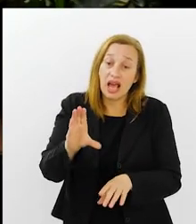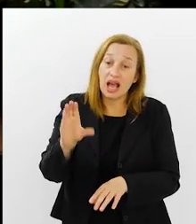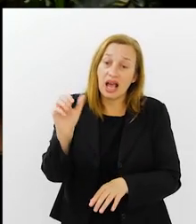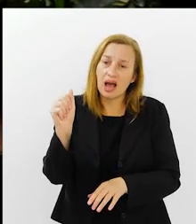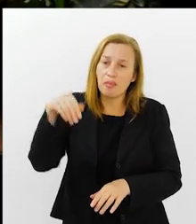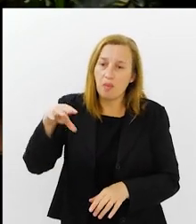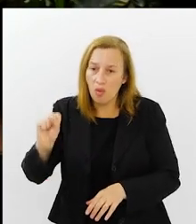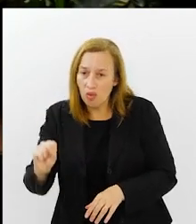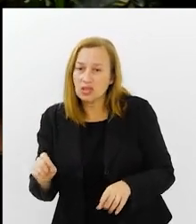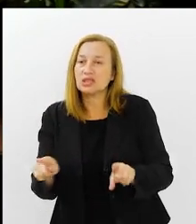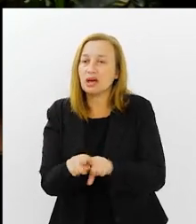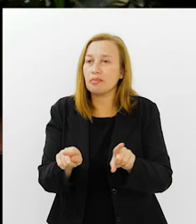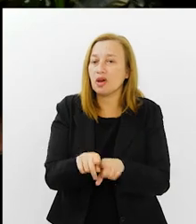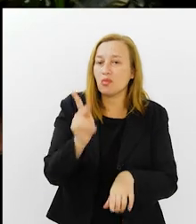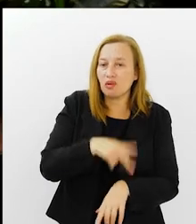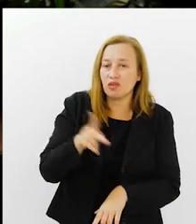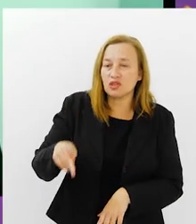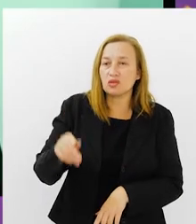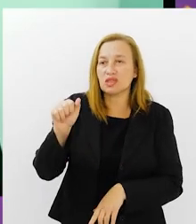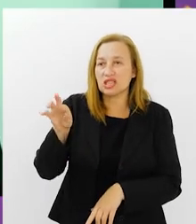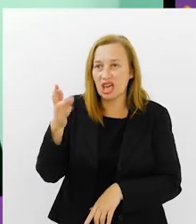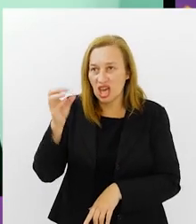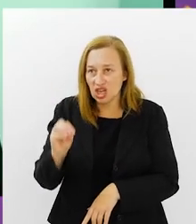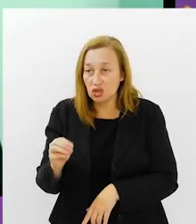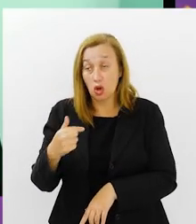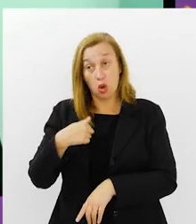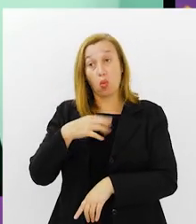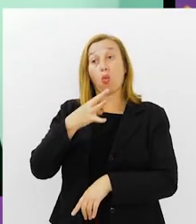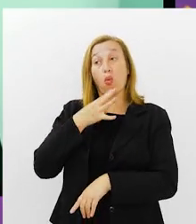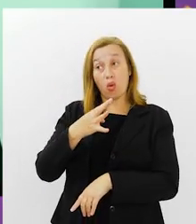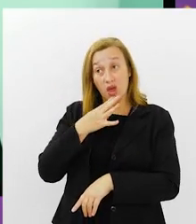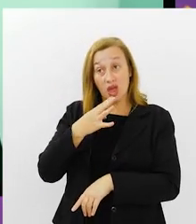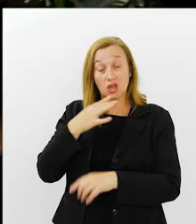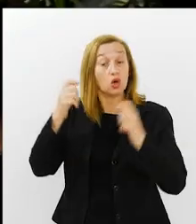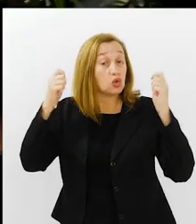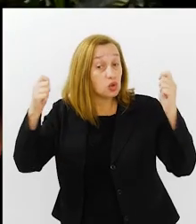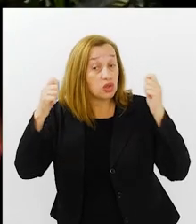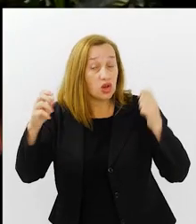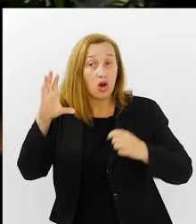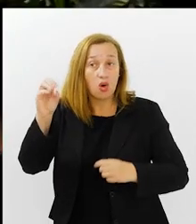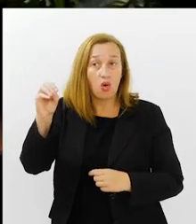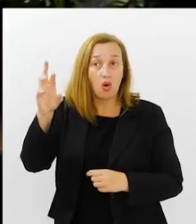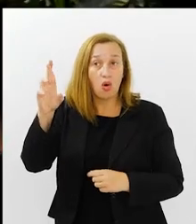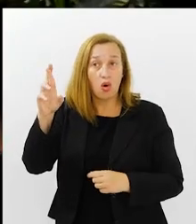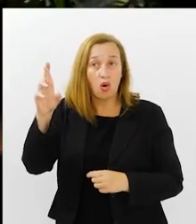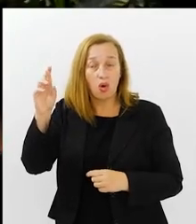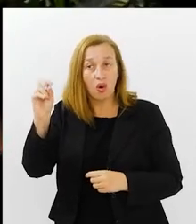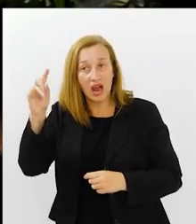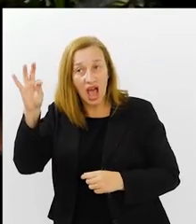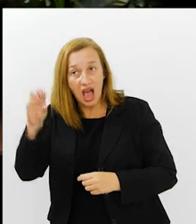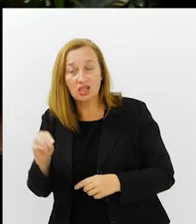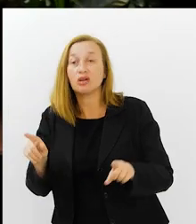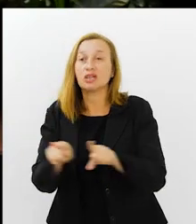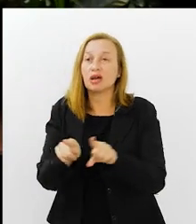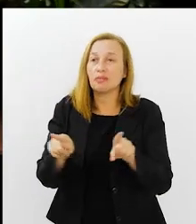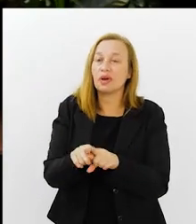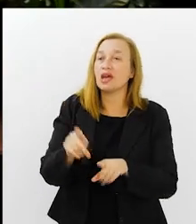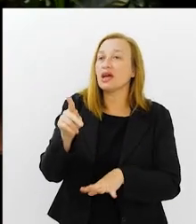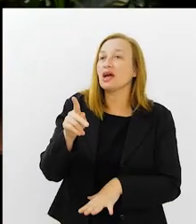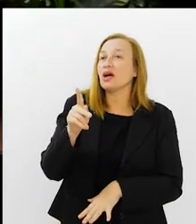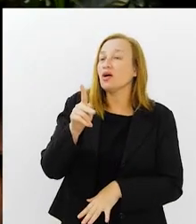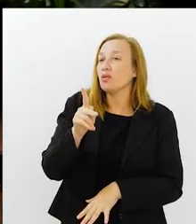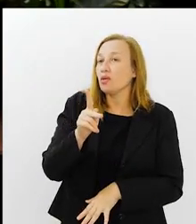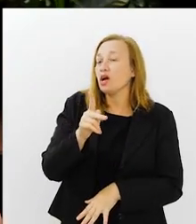Buarque de Holanda. Agride o professor Sérgio Nogueira, no qual eu conheço, torcedor do Colorado. Professor Pasquale.